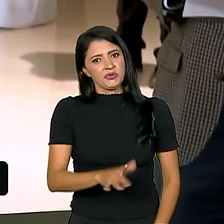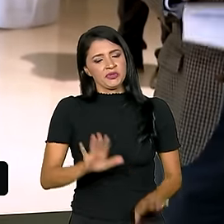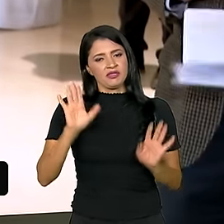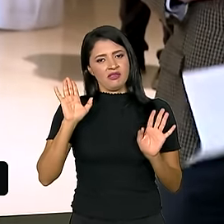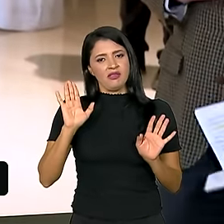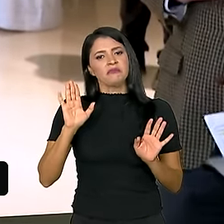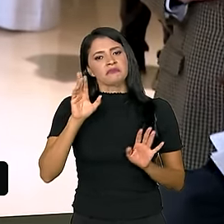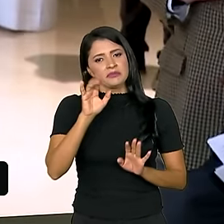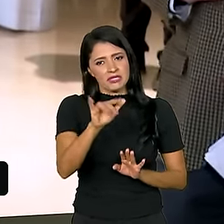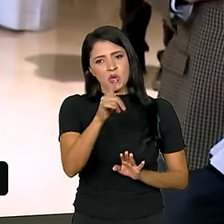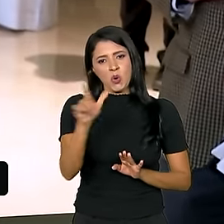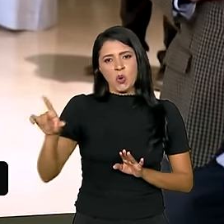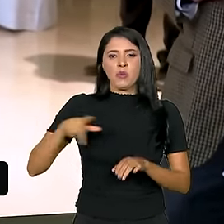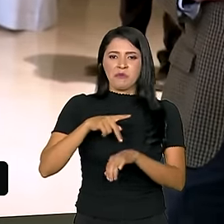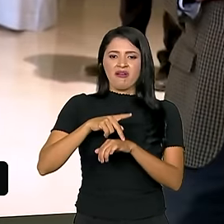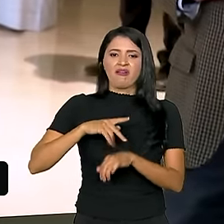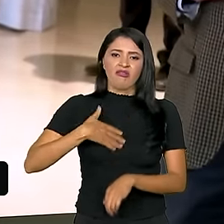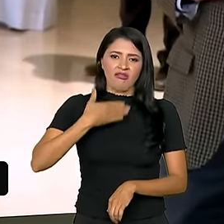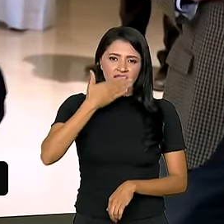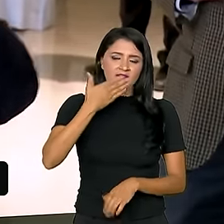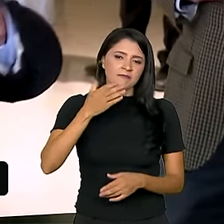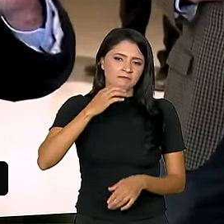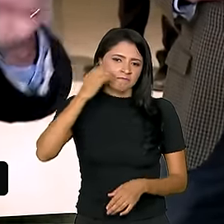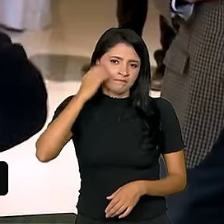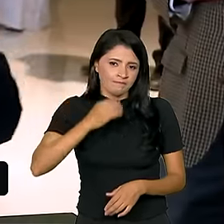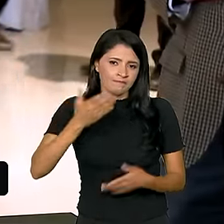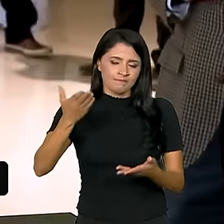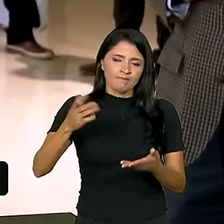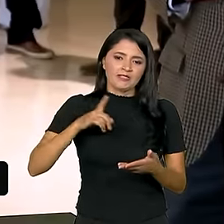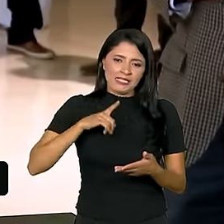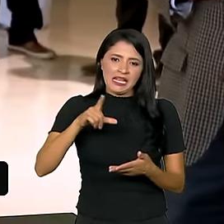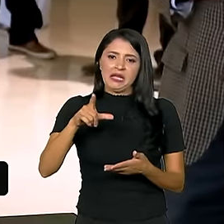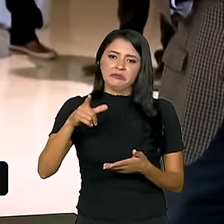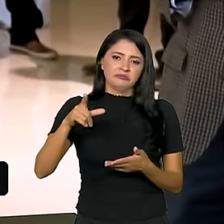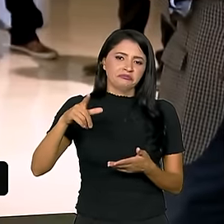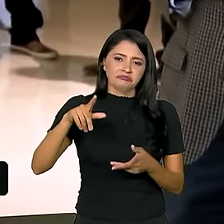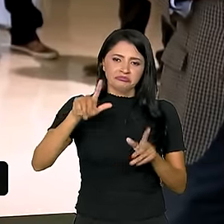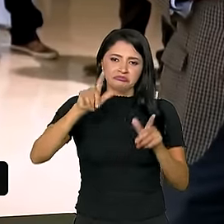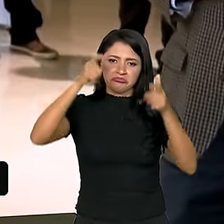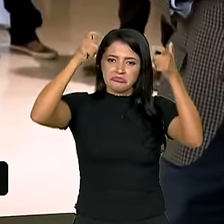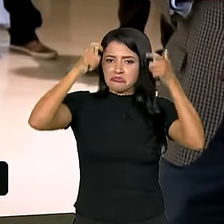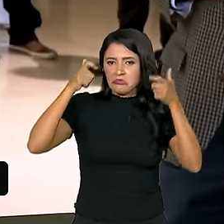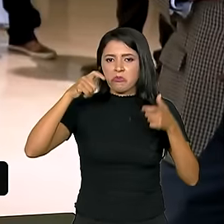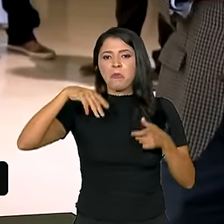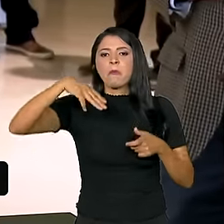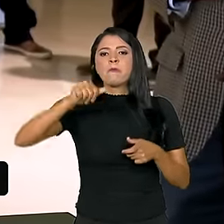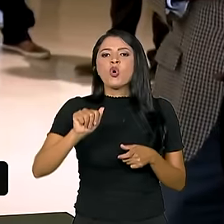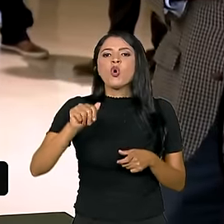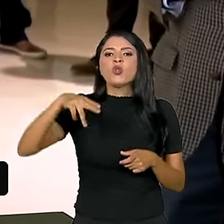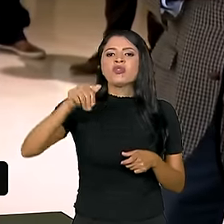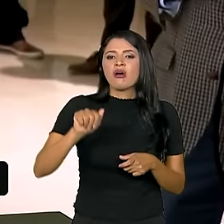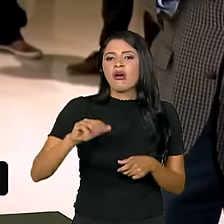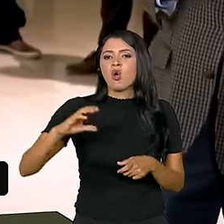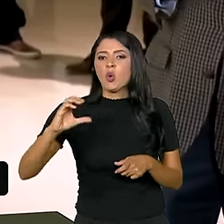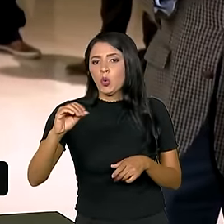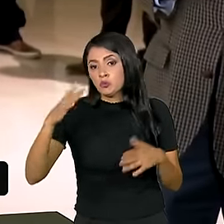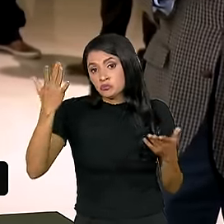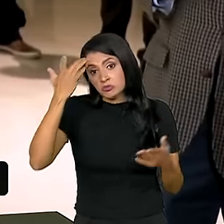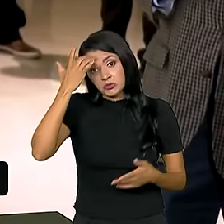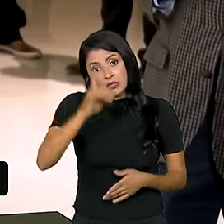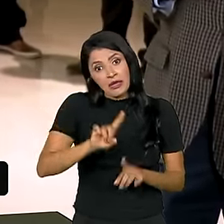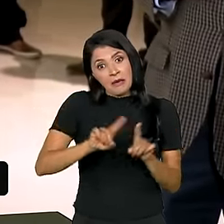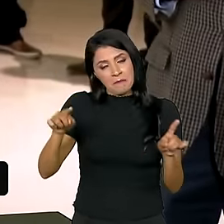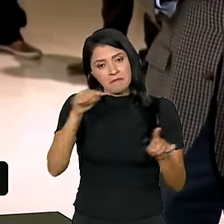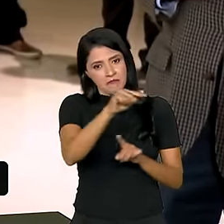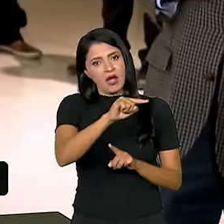a não ser que seja em outro país árabe, quem sabe, no Principado de Mônica ou sei lá onde. Mas nós vamos fazer uma COP com